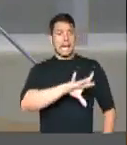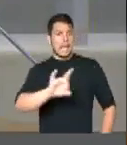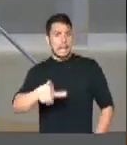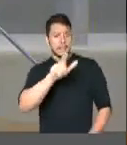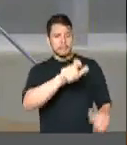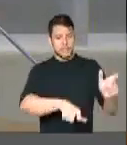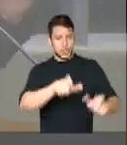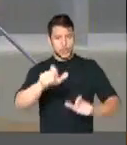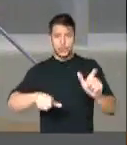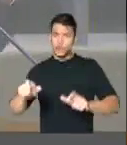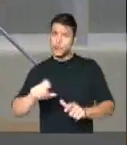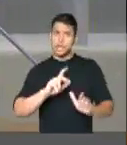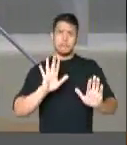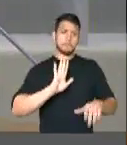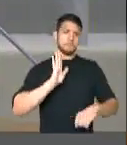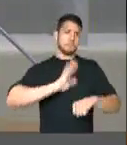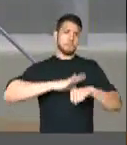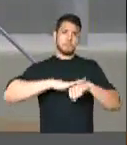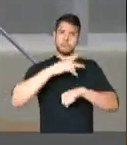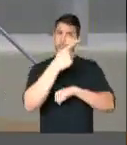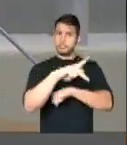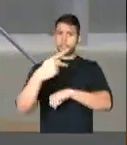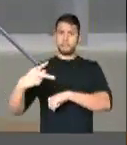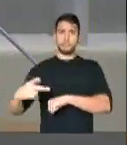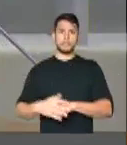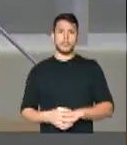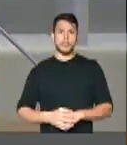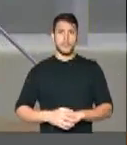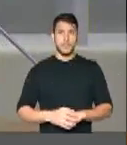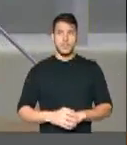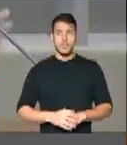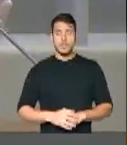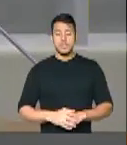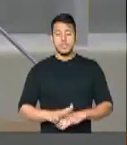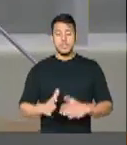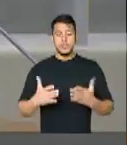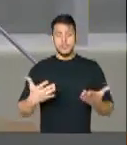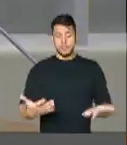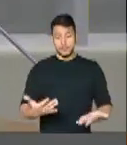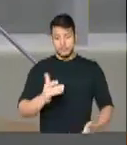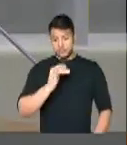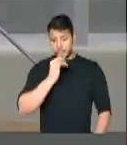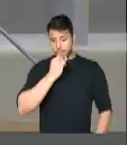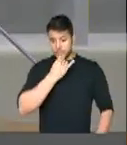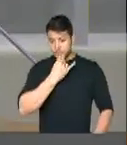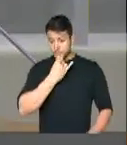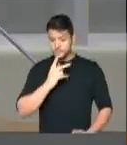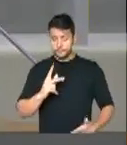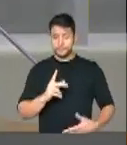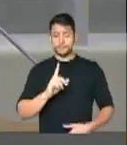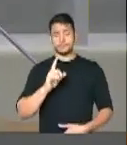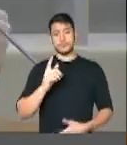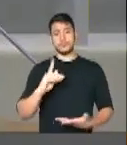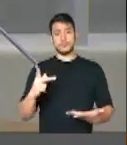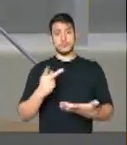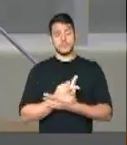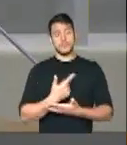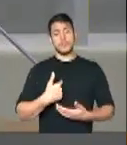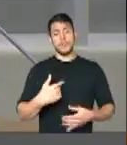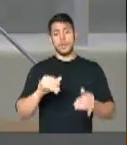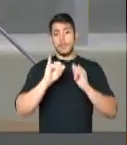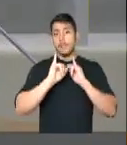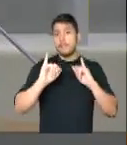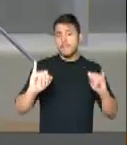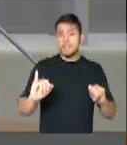Sabino, o estado não pode responder. Então é lamentável e fica o registro e que